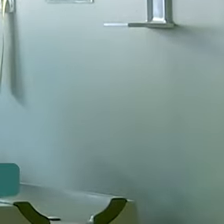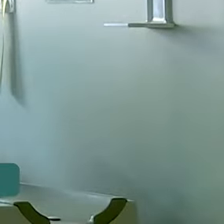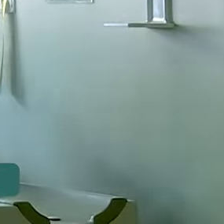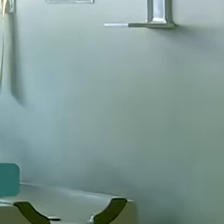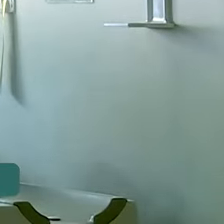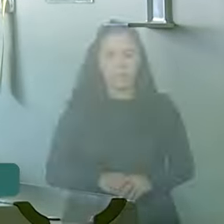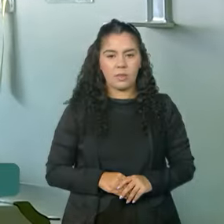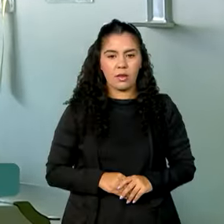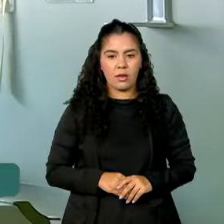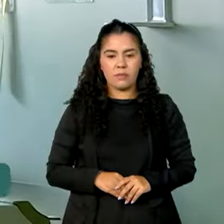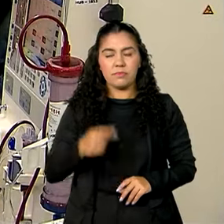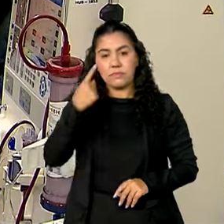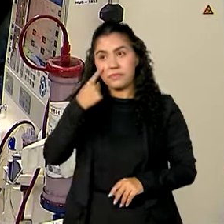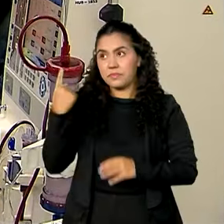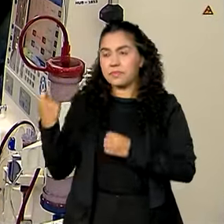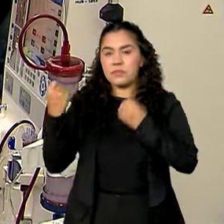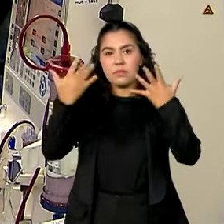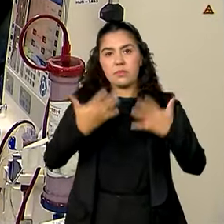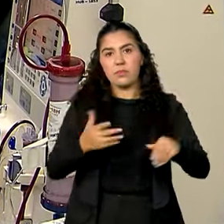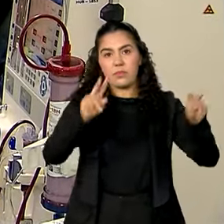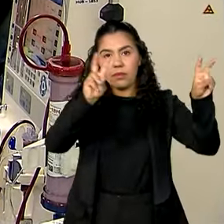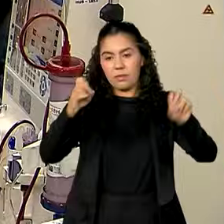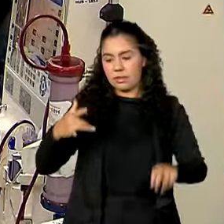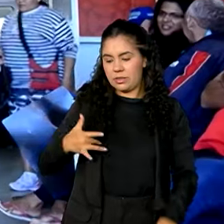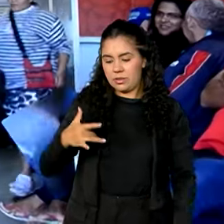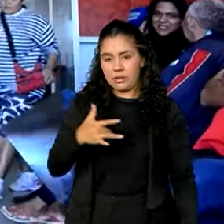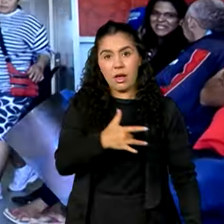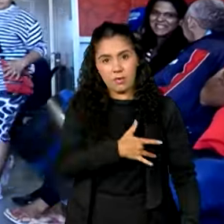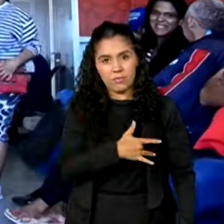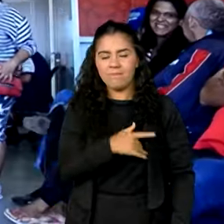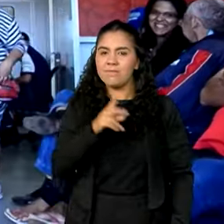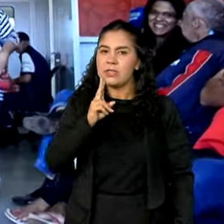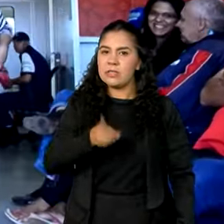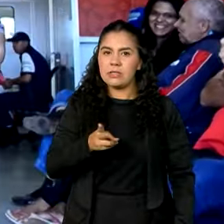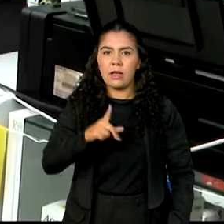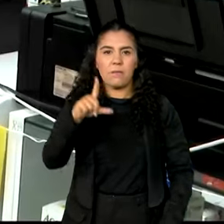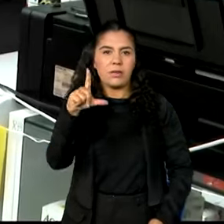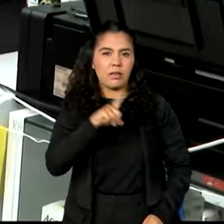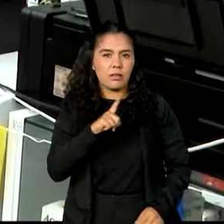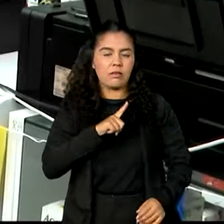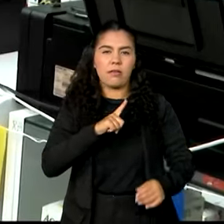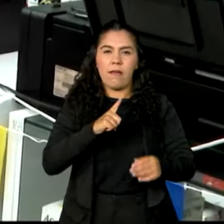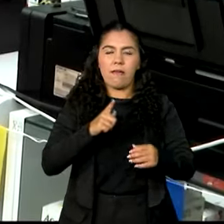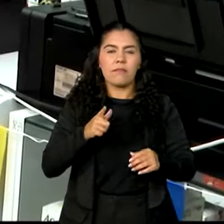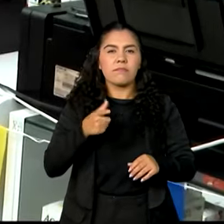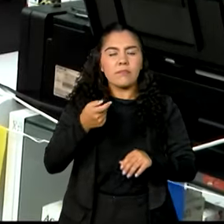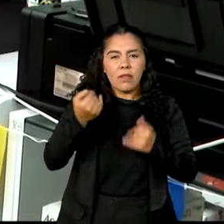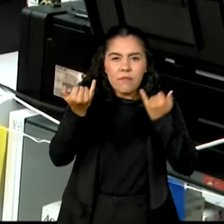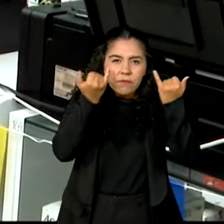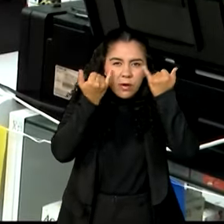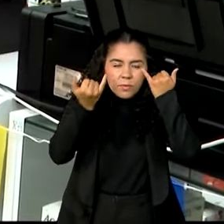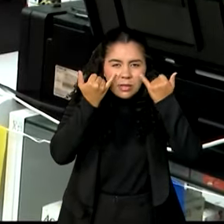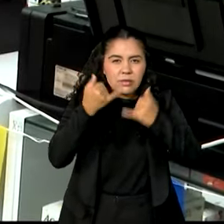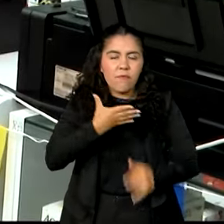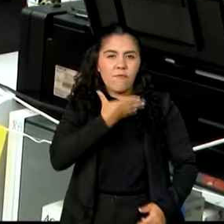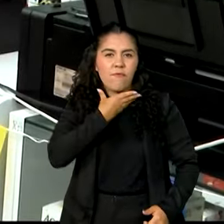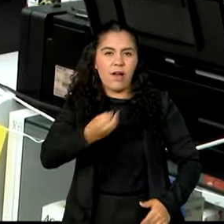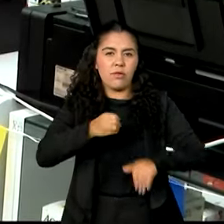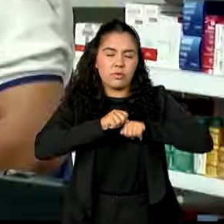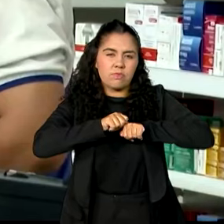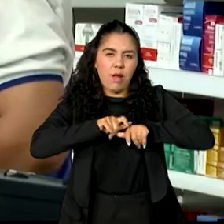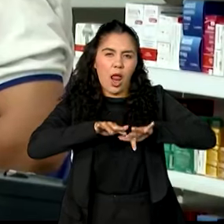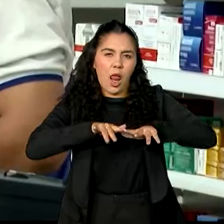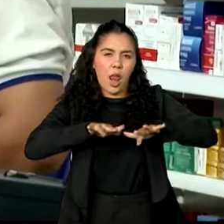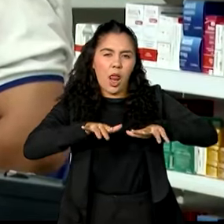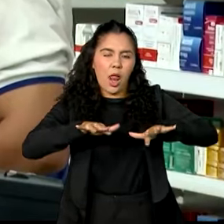A saúde é um dos temas que frequentemente é alvo da desinformação. Desta vez, circulam mentiras sobre o